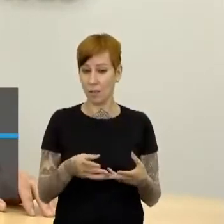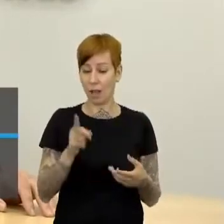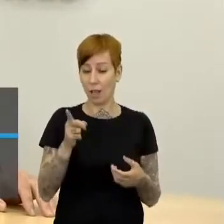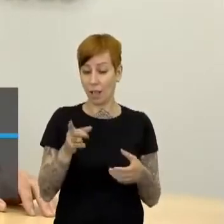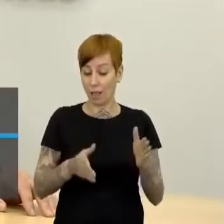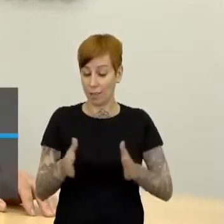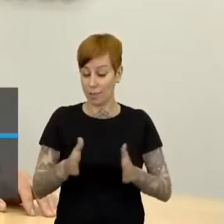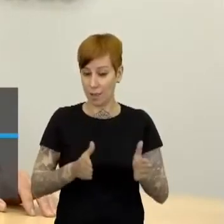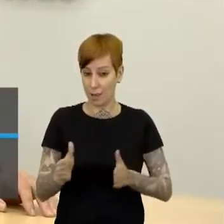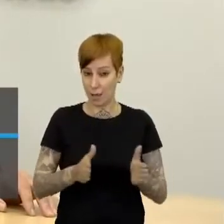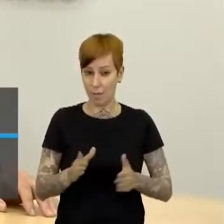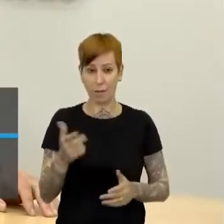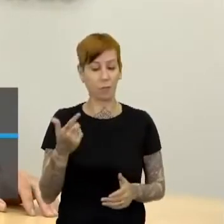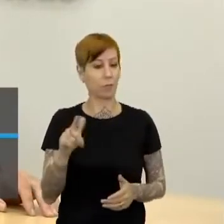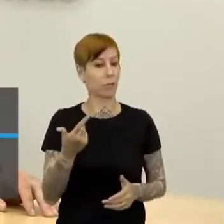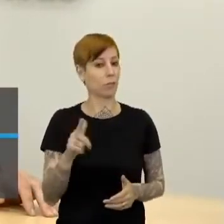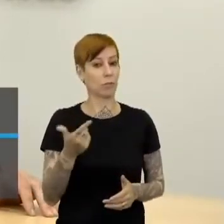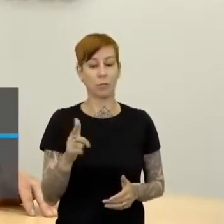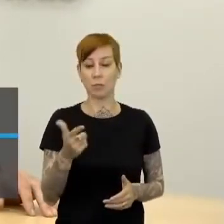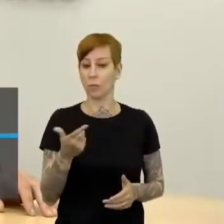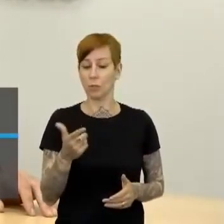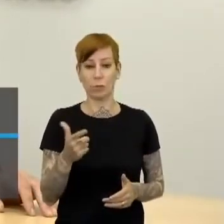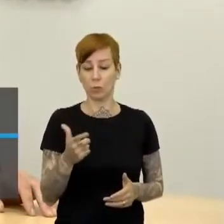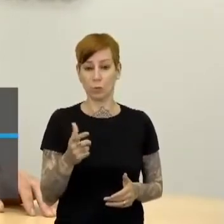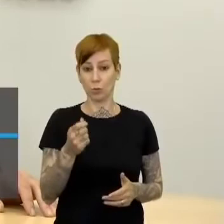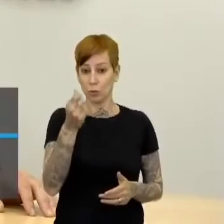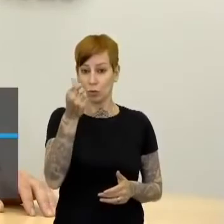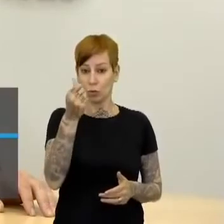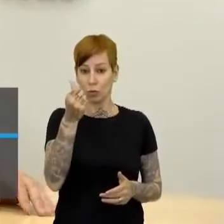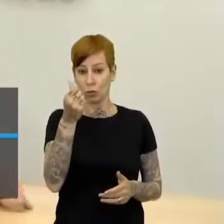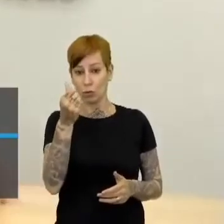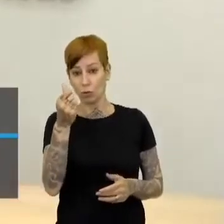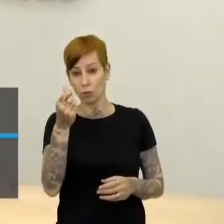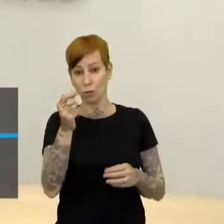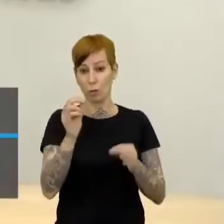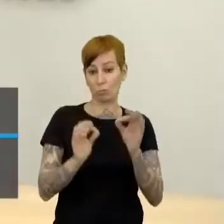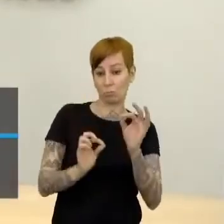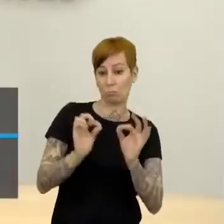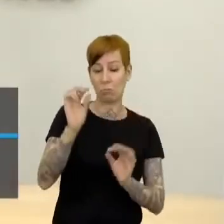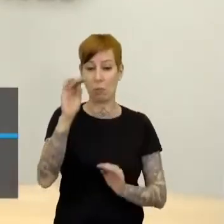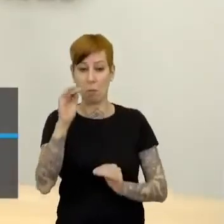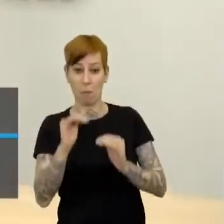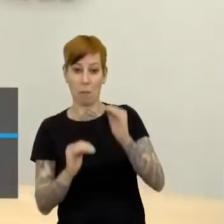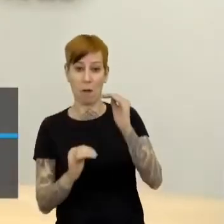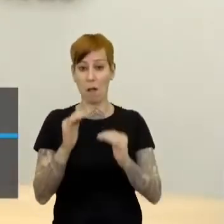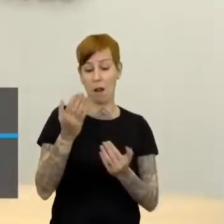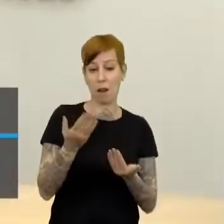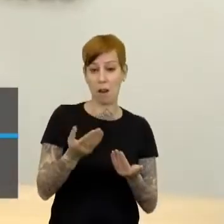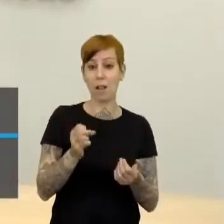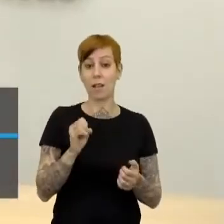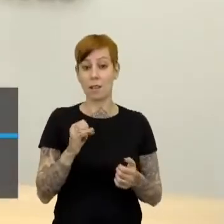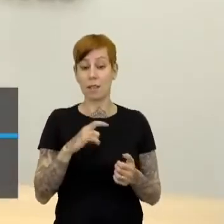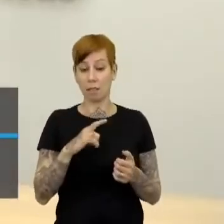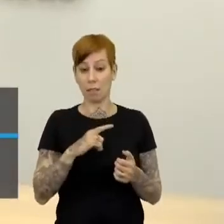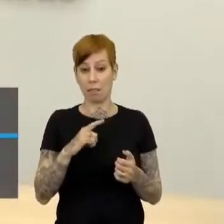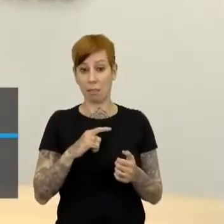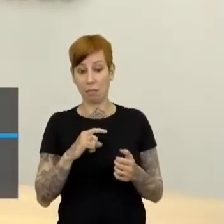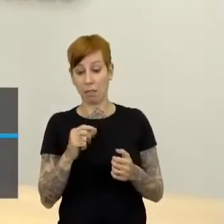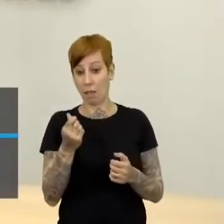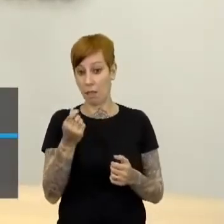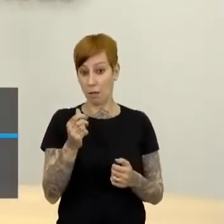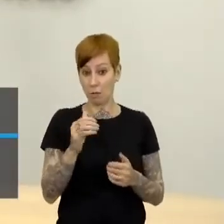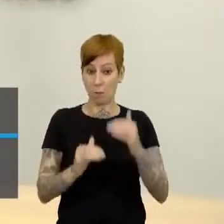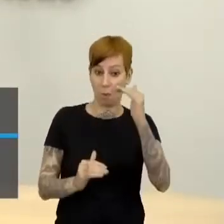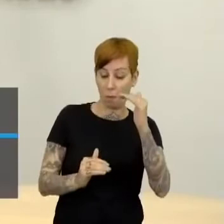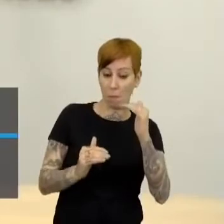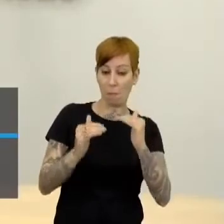época, não existia correção monetária ainda. Então, quer dizer, você sofria a inflação e você não tinha